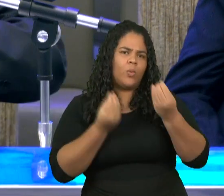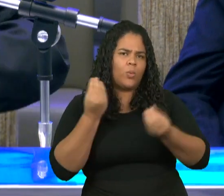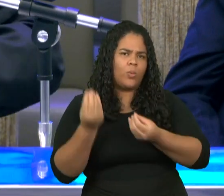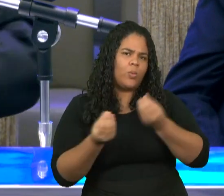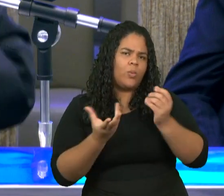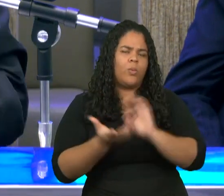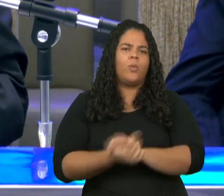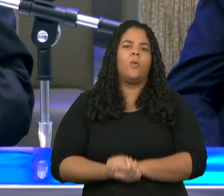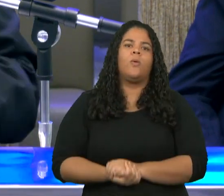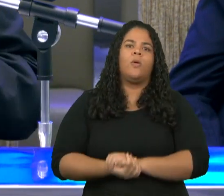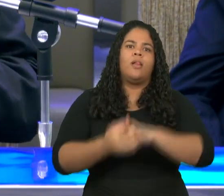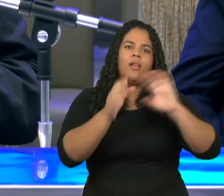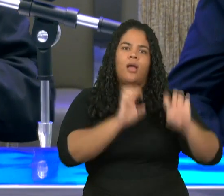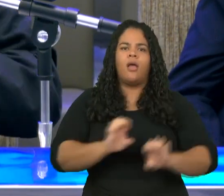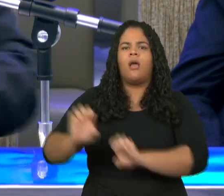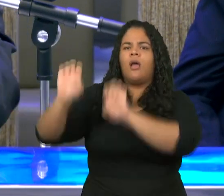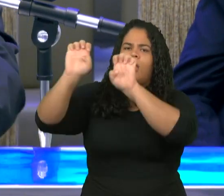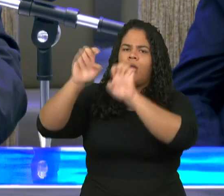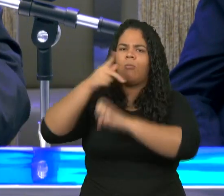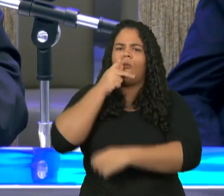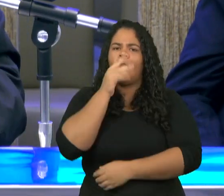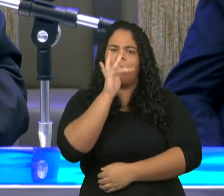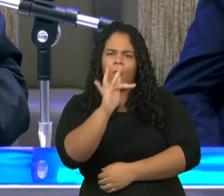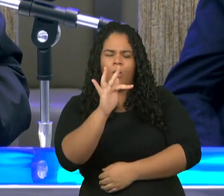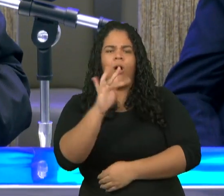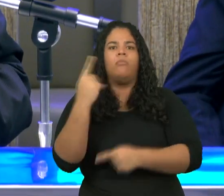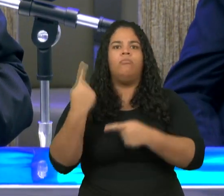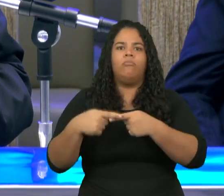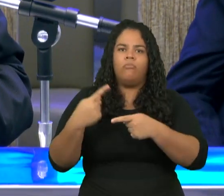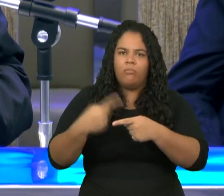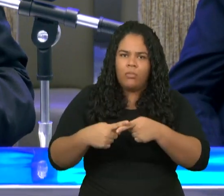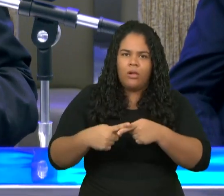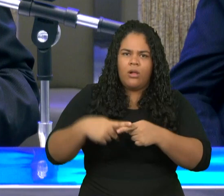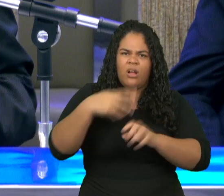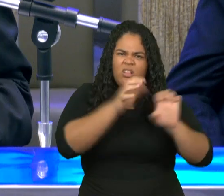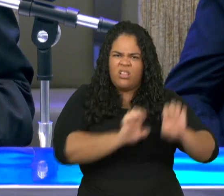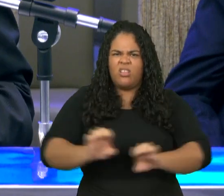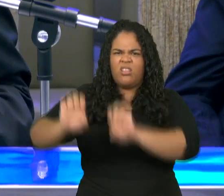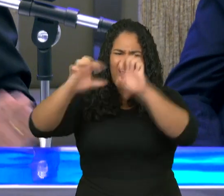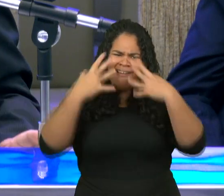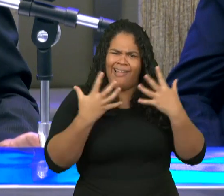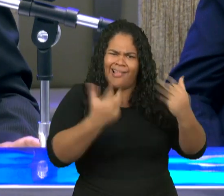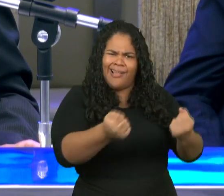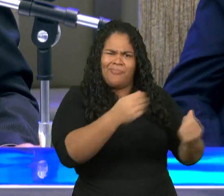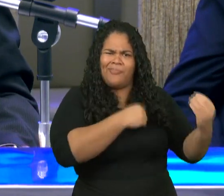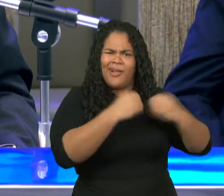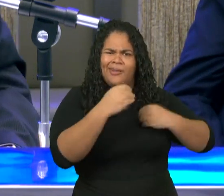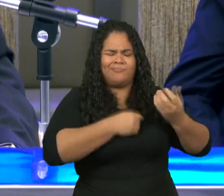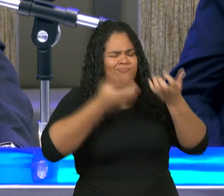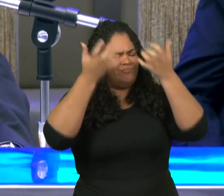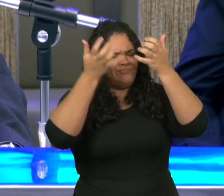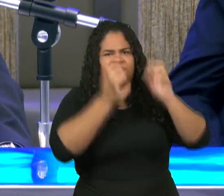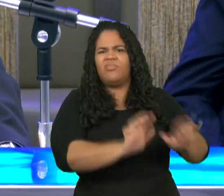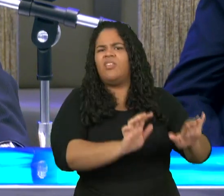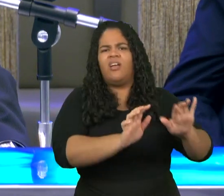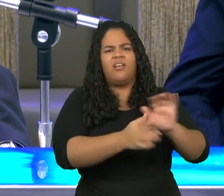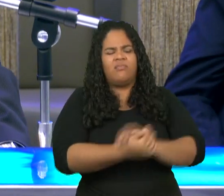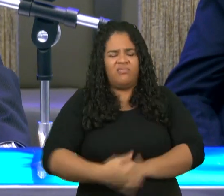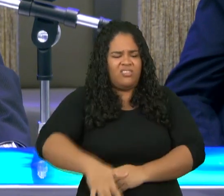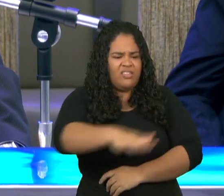uma total rejeição Enoque remava contra a